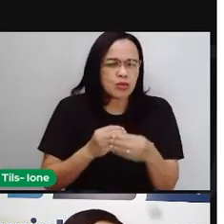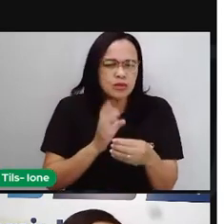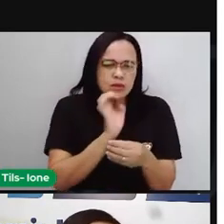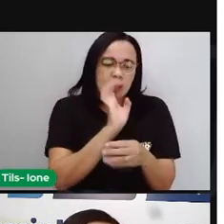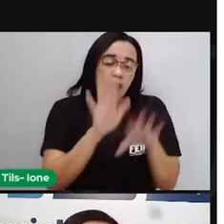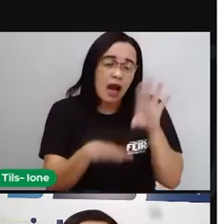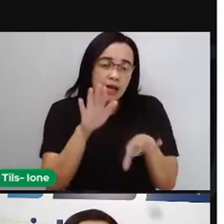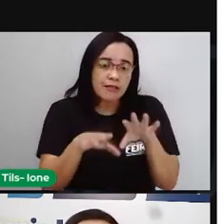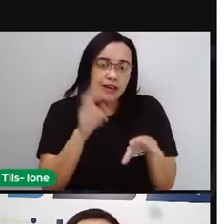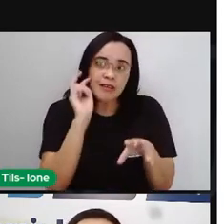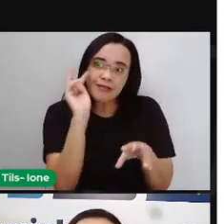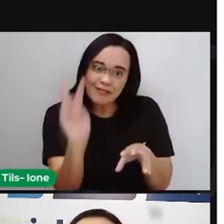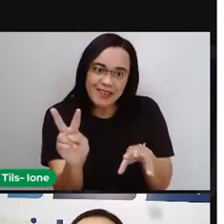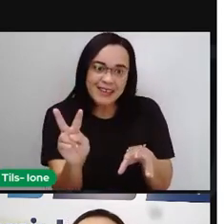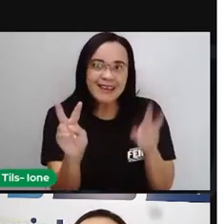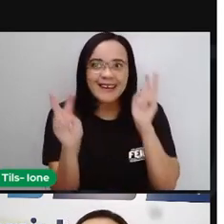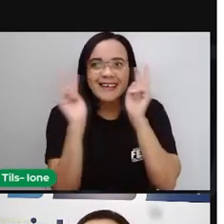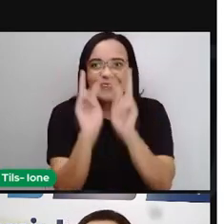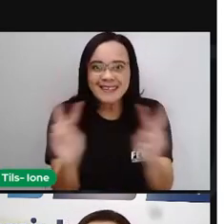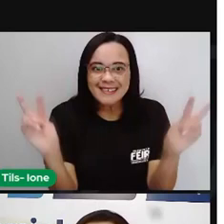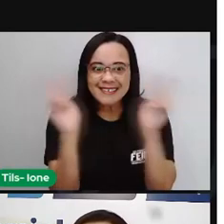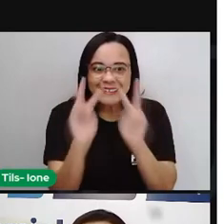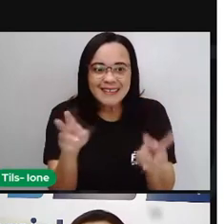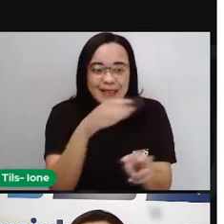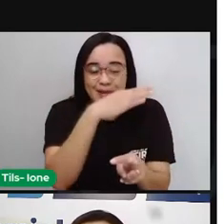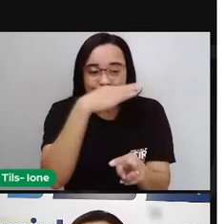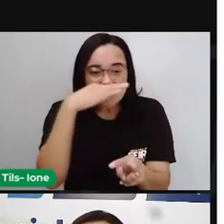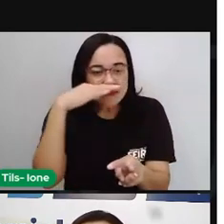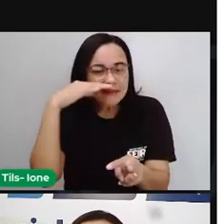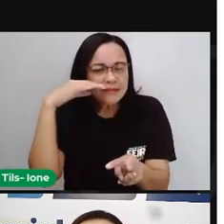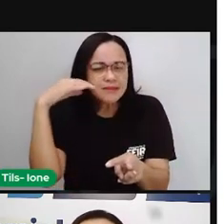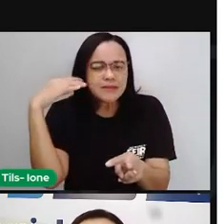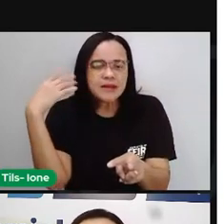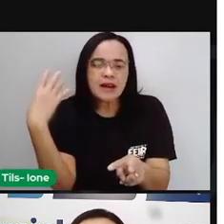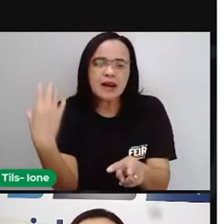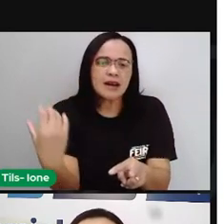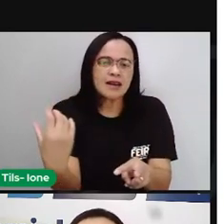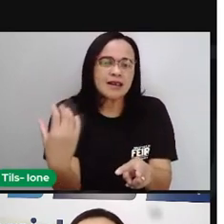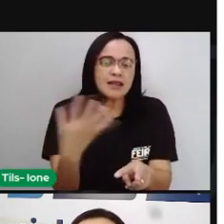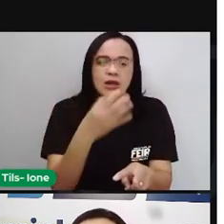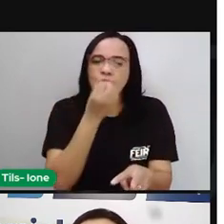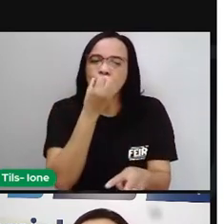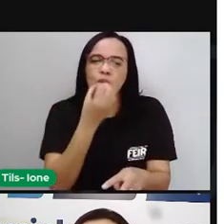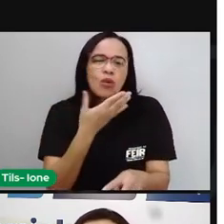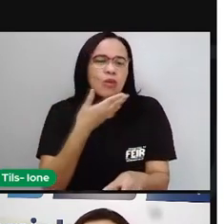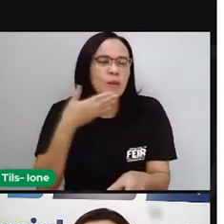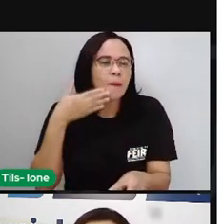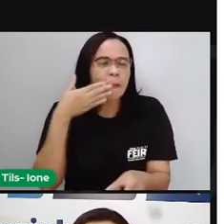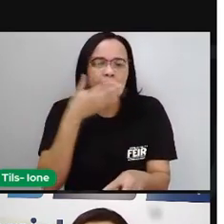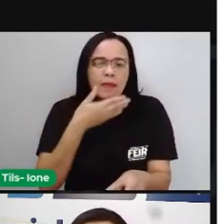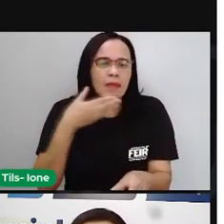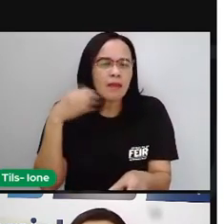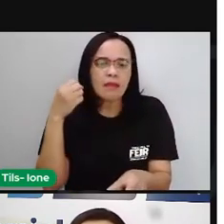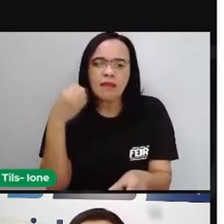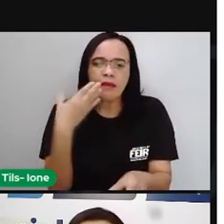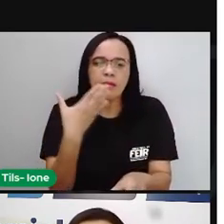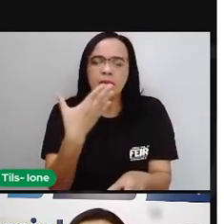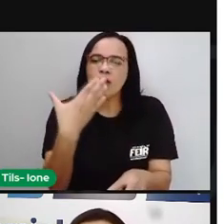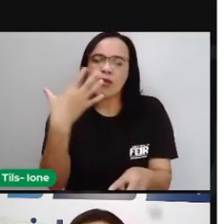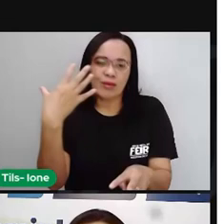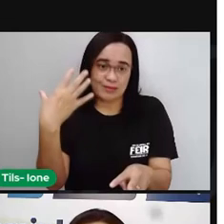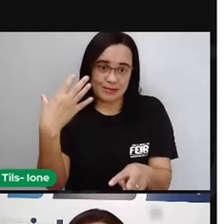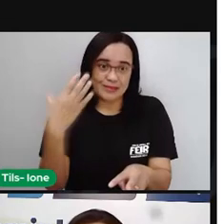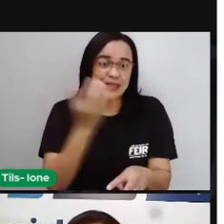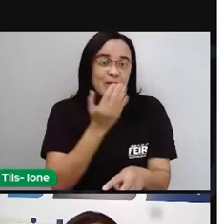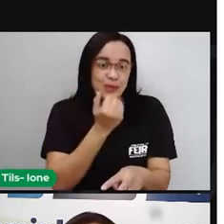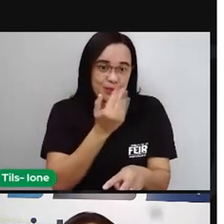bom que a gente gosta. Um gosto, né? Uma comida aí. Então tudo pode ser motivo de inspiração e fazer com